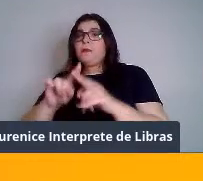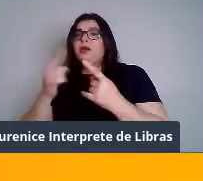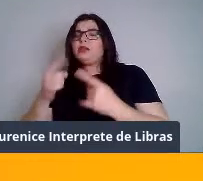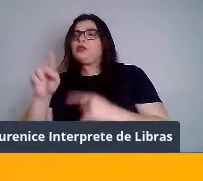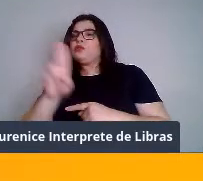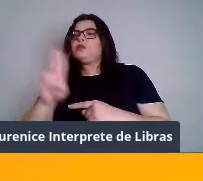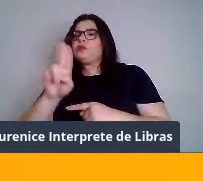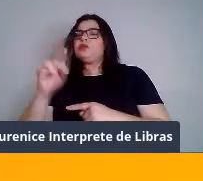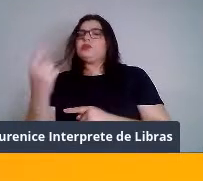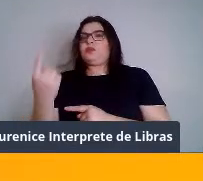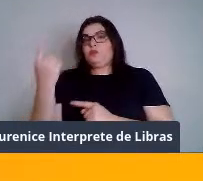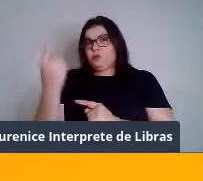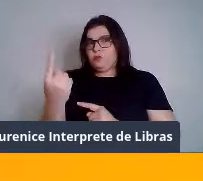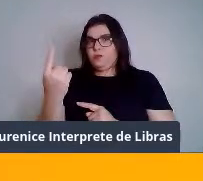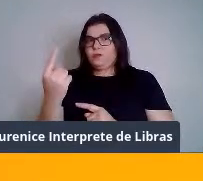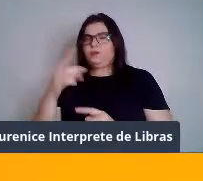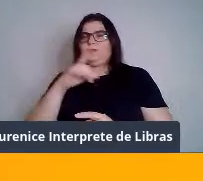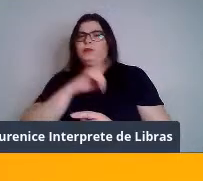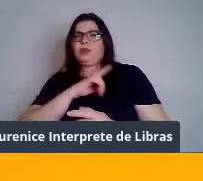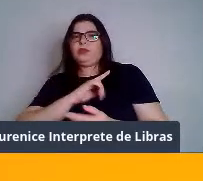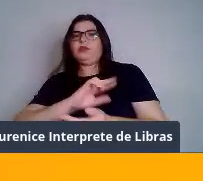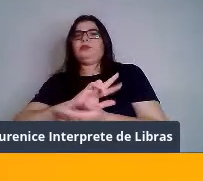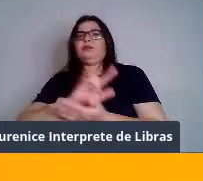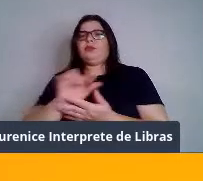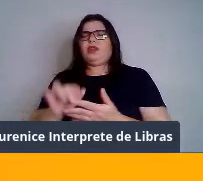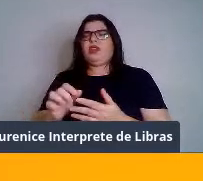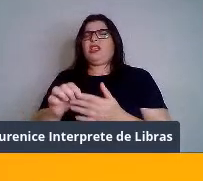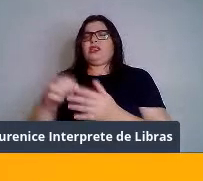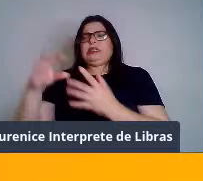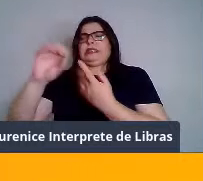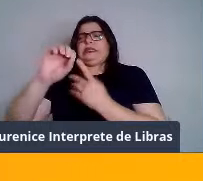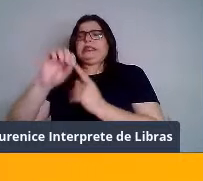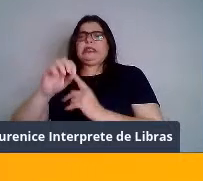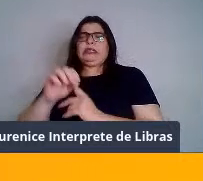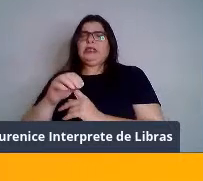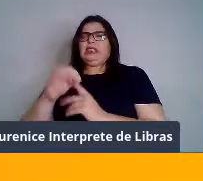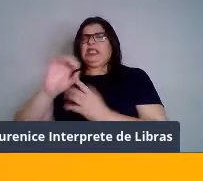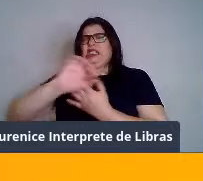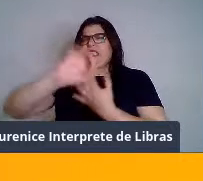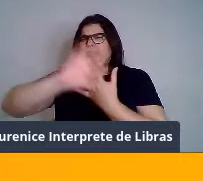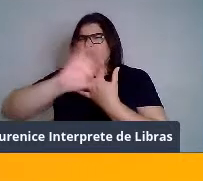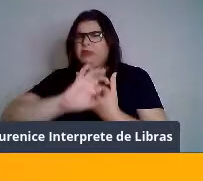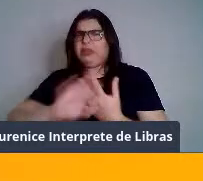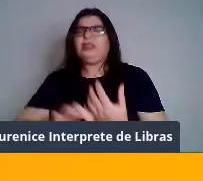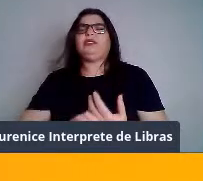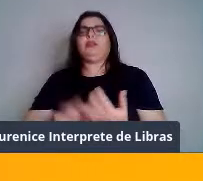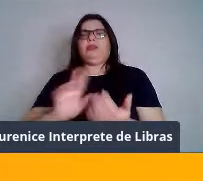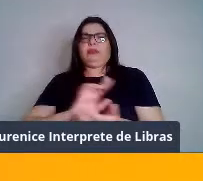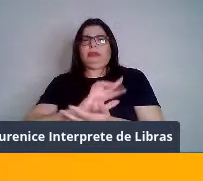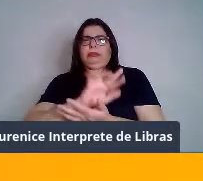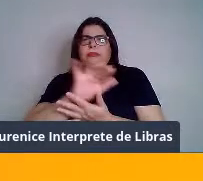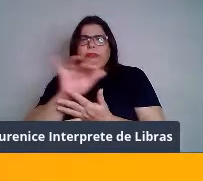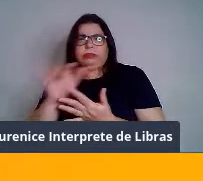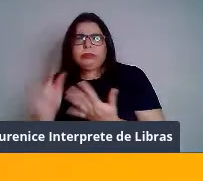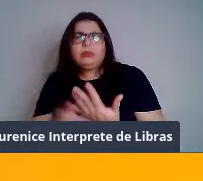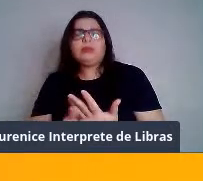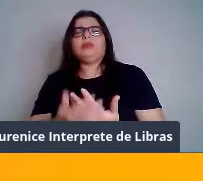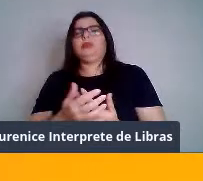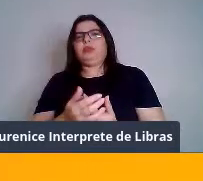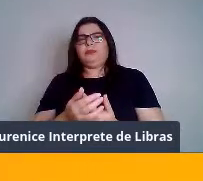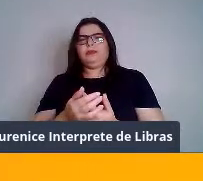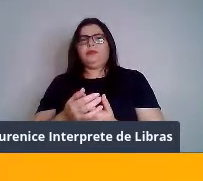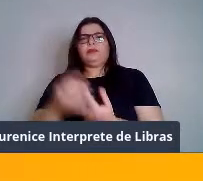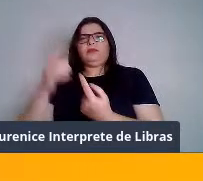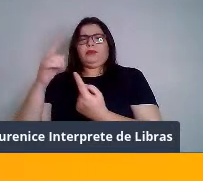E esse órgão é cheio de ornamentos, espinhos, sulcos. Essa é uma das características típicas desses